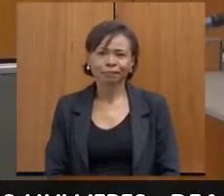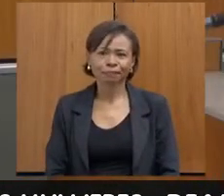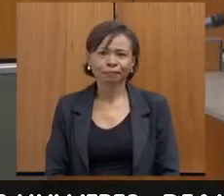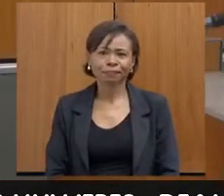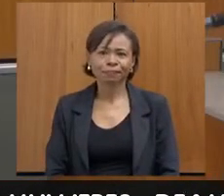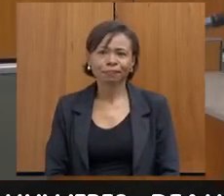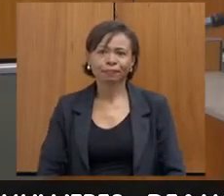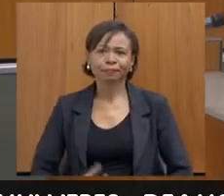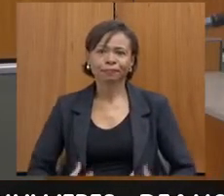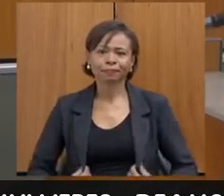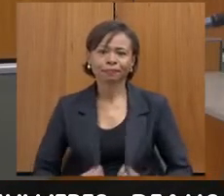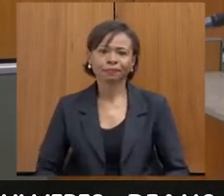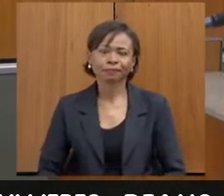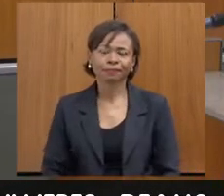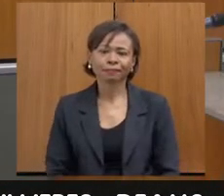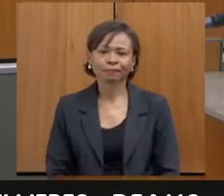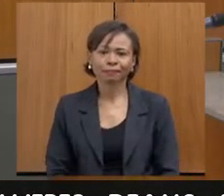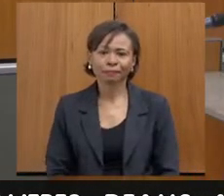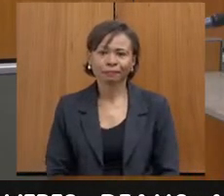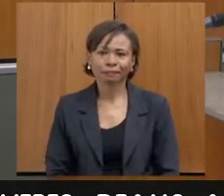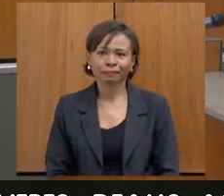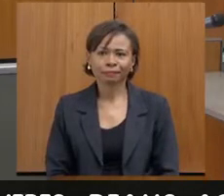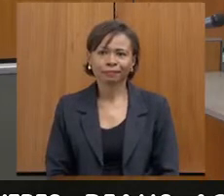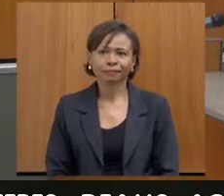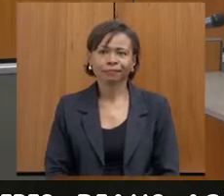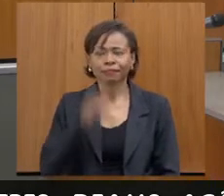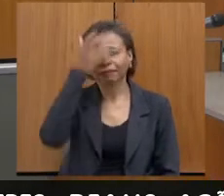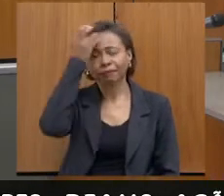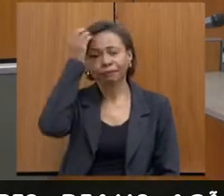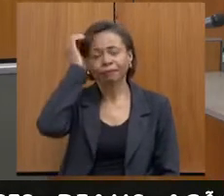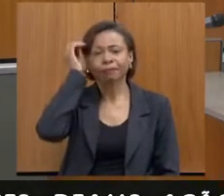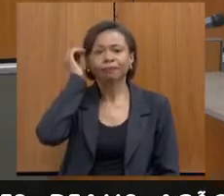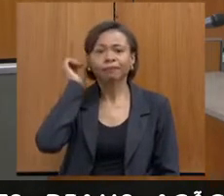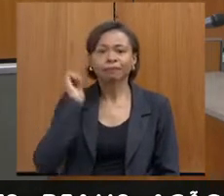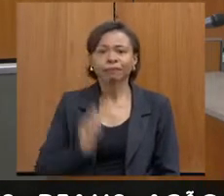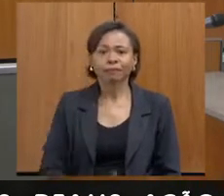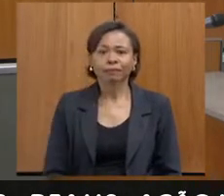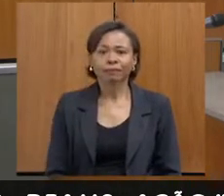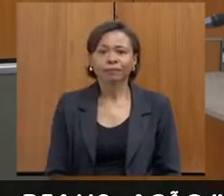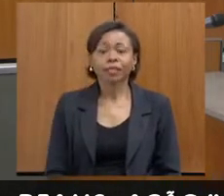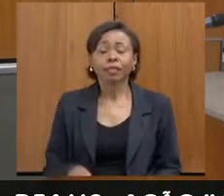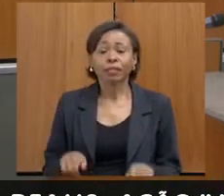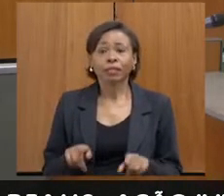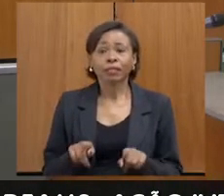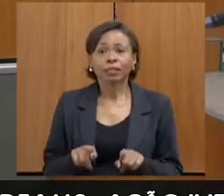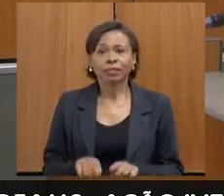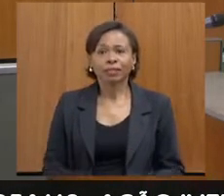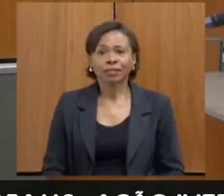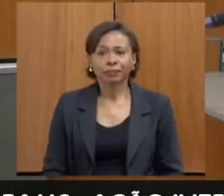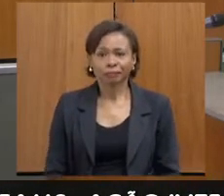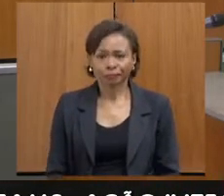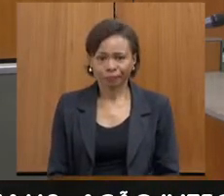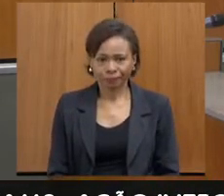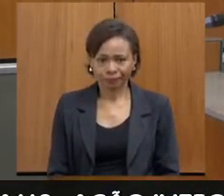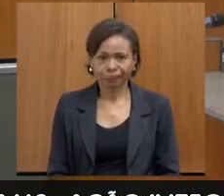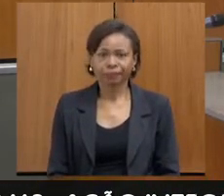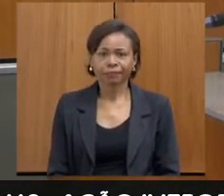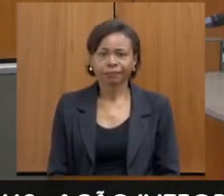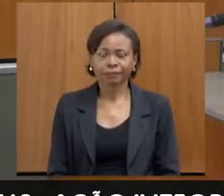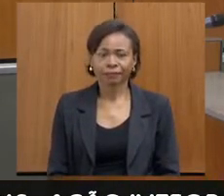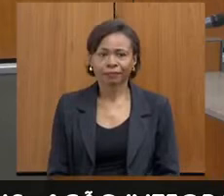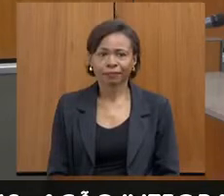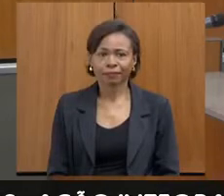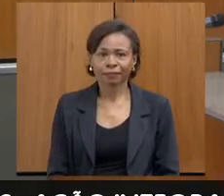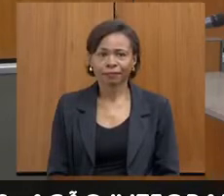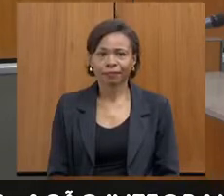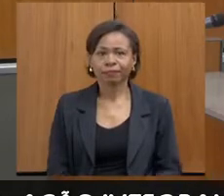Uma... Pode ir? E pensando também nisso que vocês comentaram a respeito da celeridade, porque, assim, tudo bem, um acolhimento e tal, isso é muito importante,